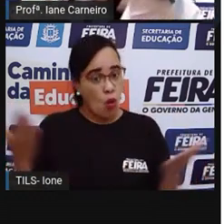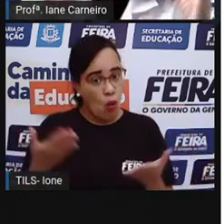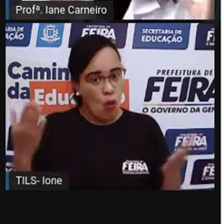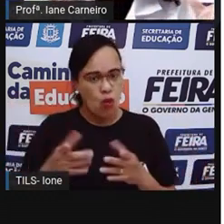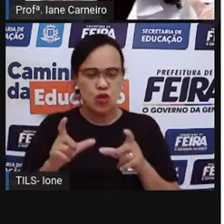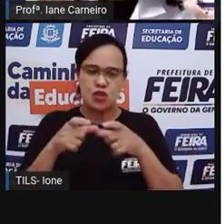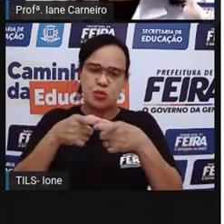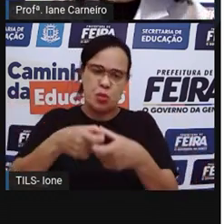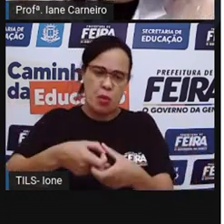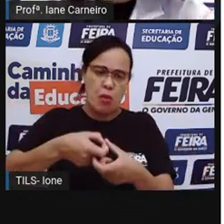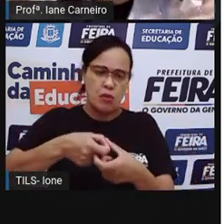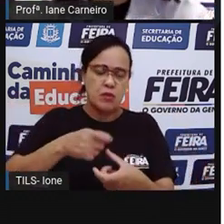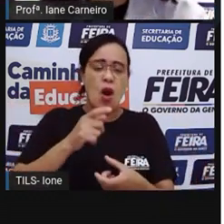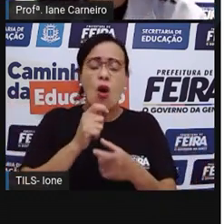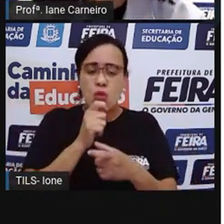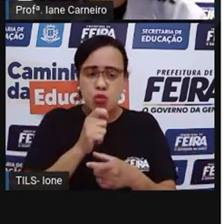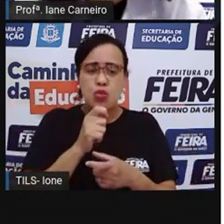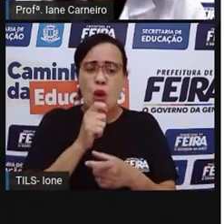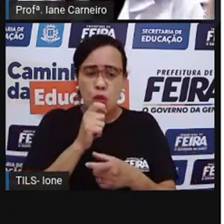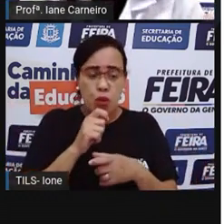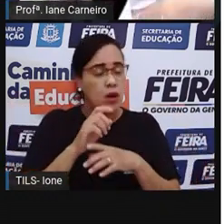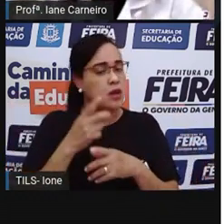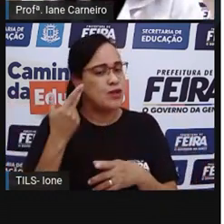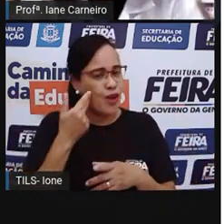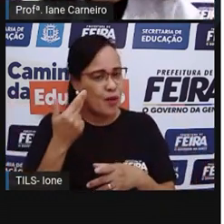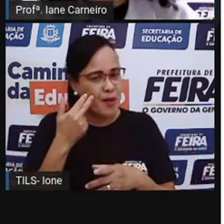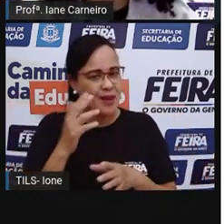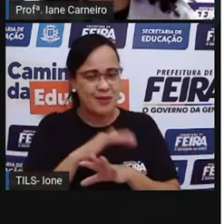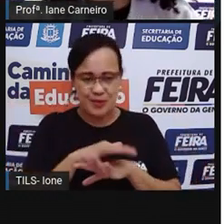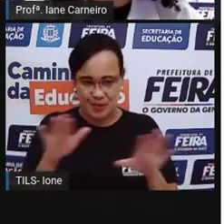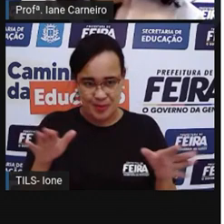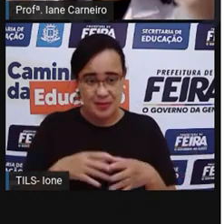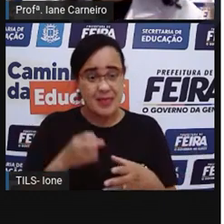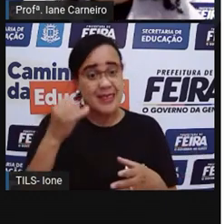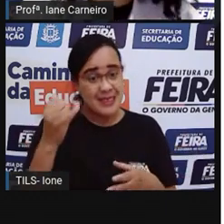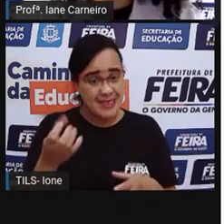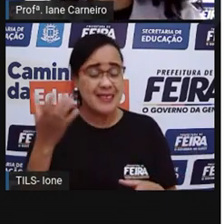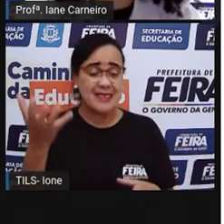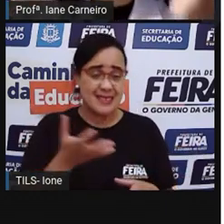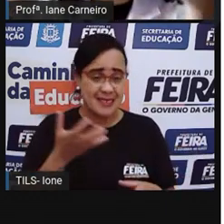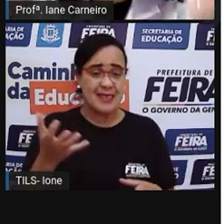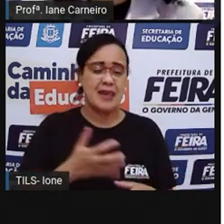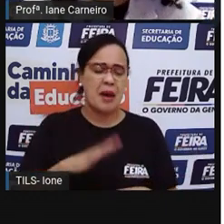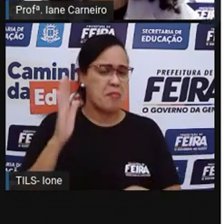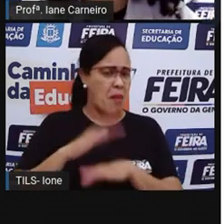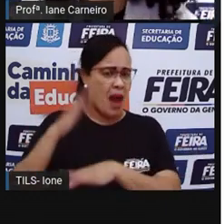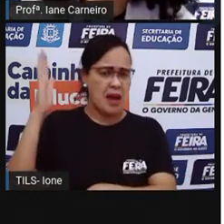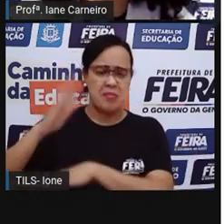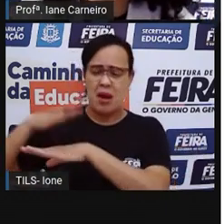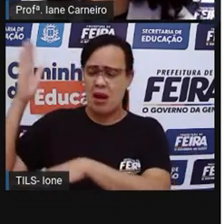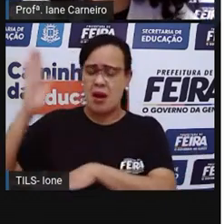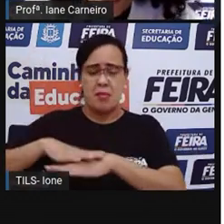sabão mesmo, pequenininha. E aí se você quiser explorar com a sua família outras receitas, você pode fazer isso, tá certo?